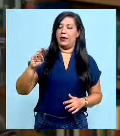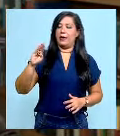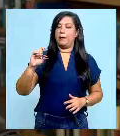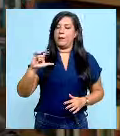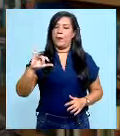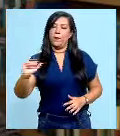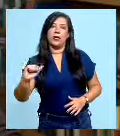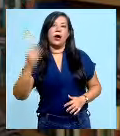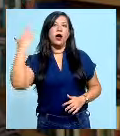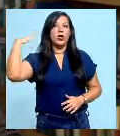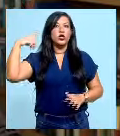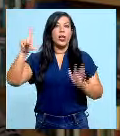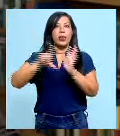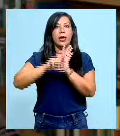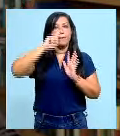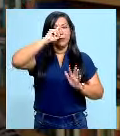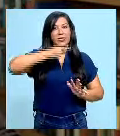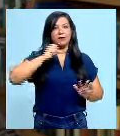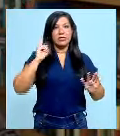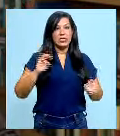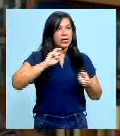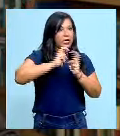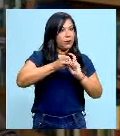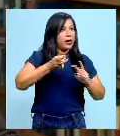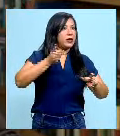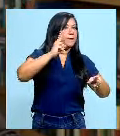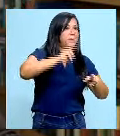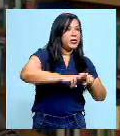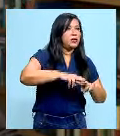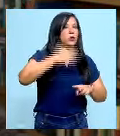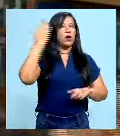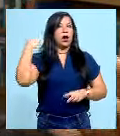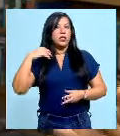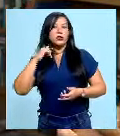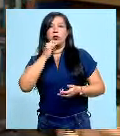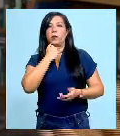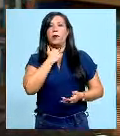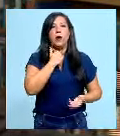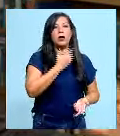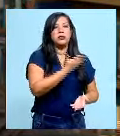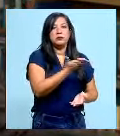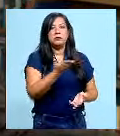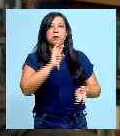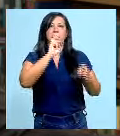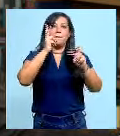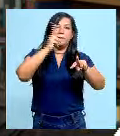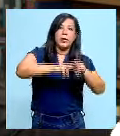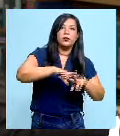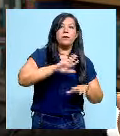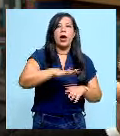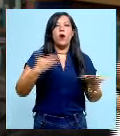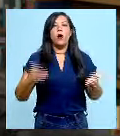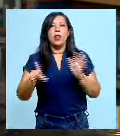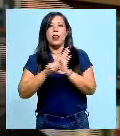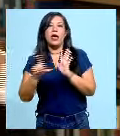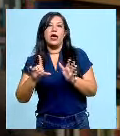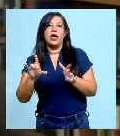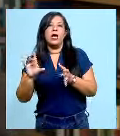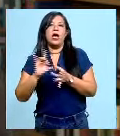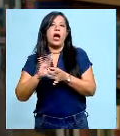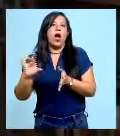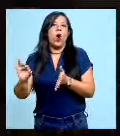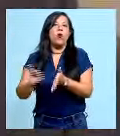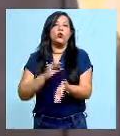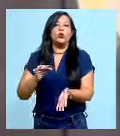nós tínhamos uma lei que autorizava a forca, hoje nós temos uma lei que autoriza o alto de